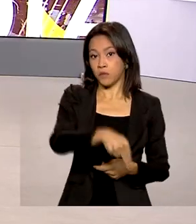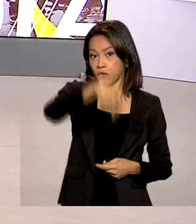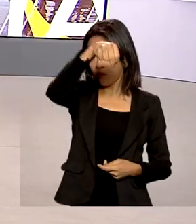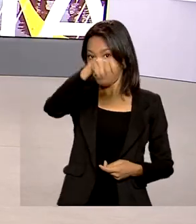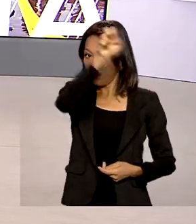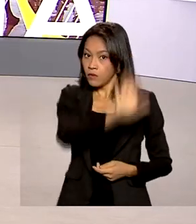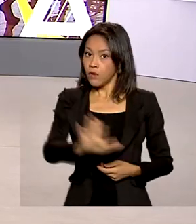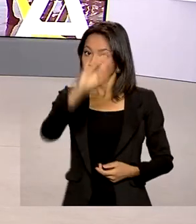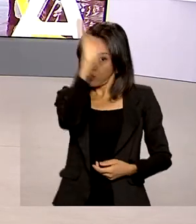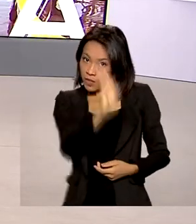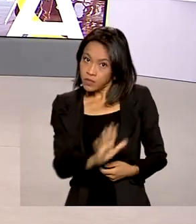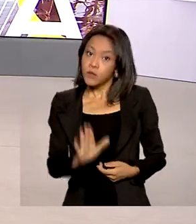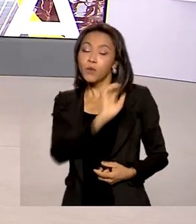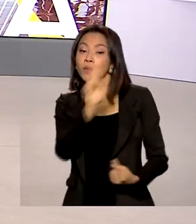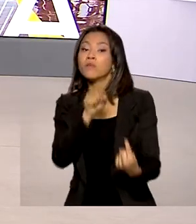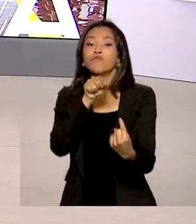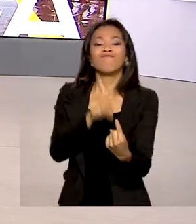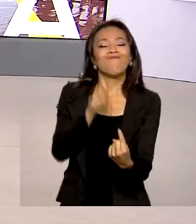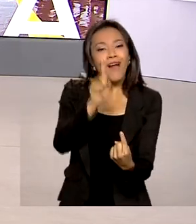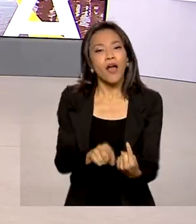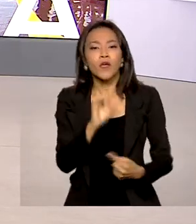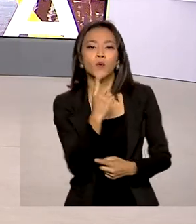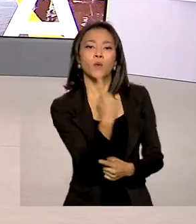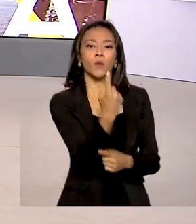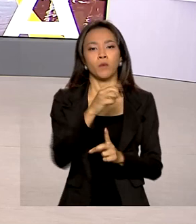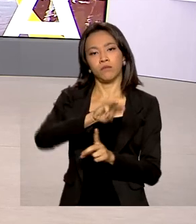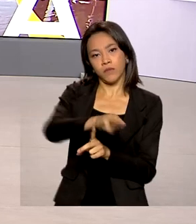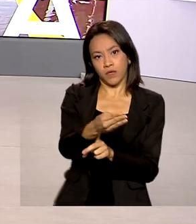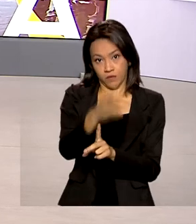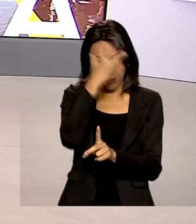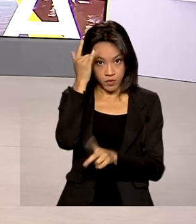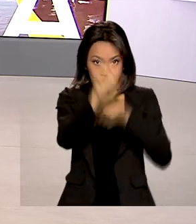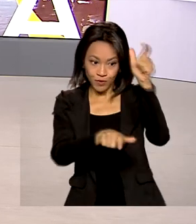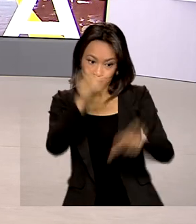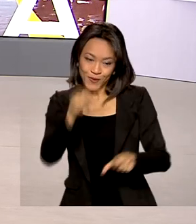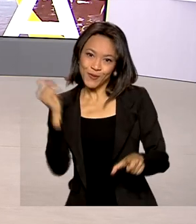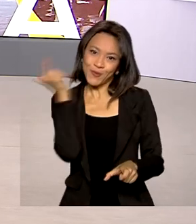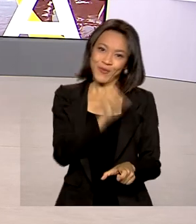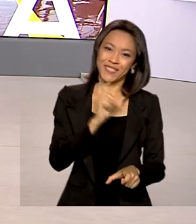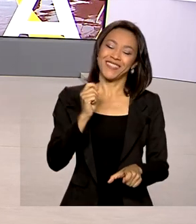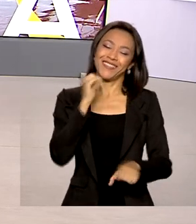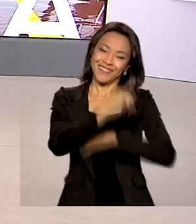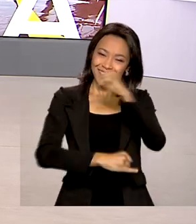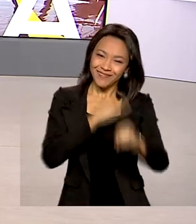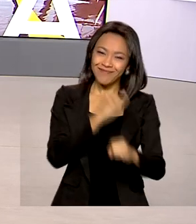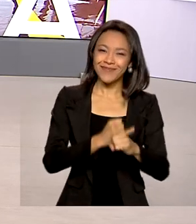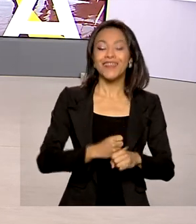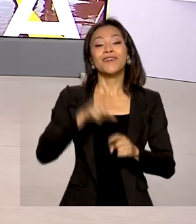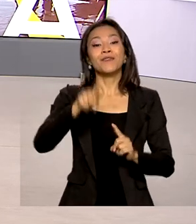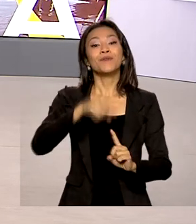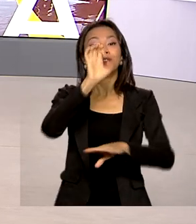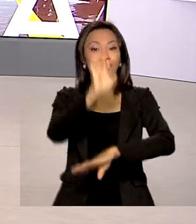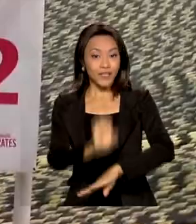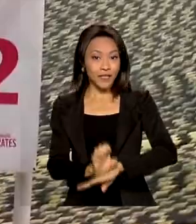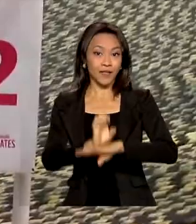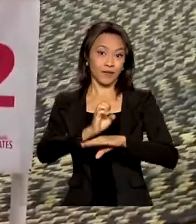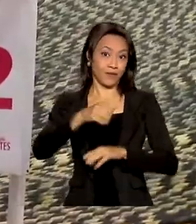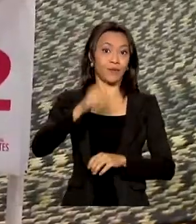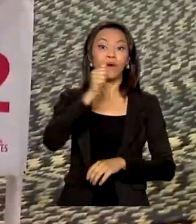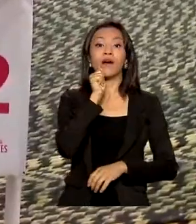país. A estimativa é de que 1 milhão de pessoas sejam beneficiadas nos estados do Amapá e Pará.